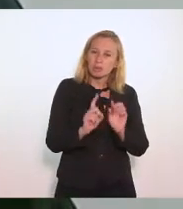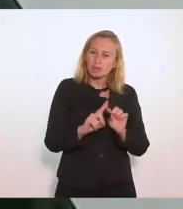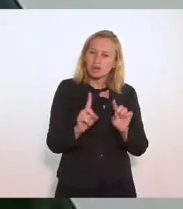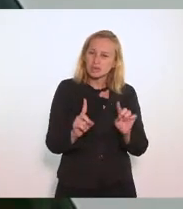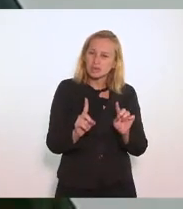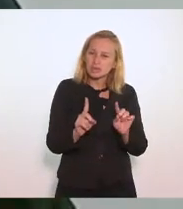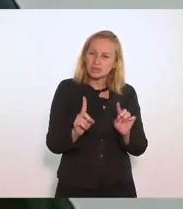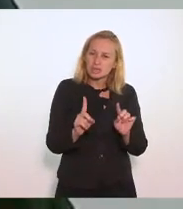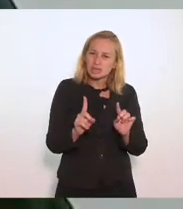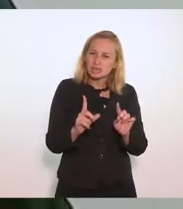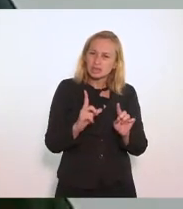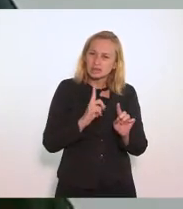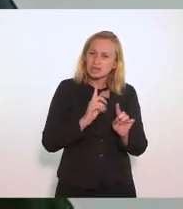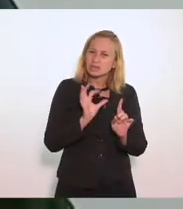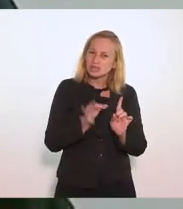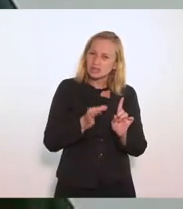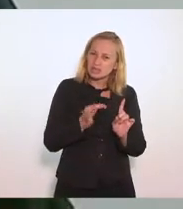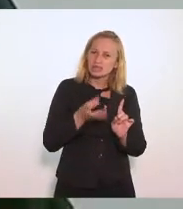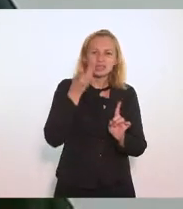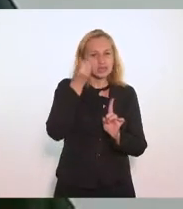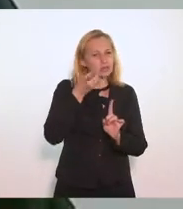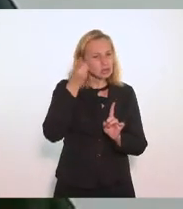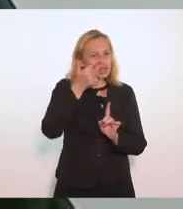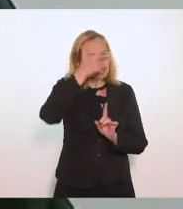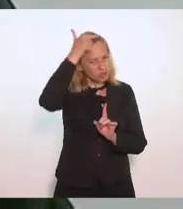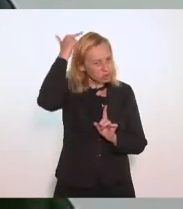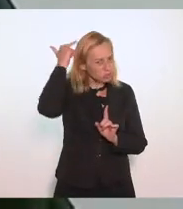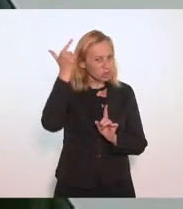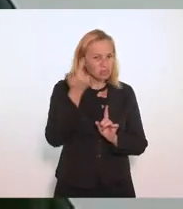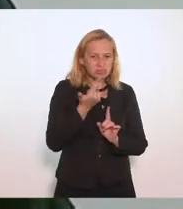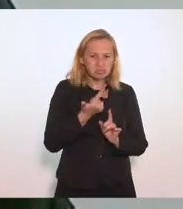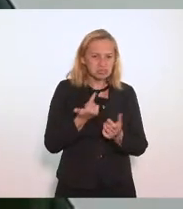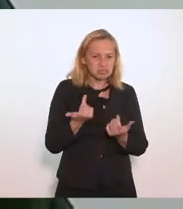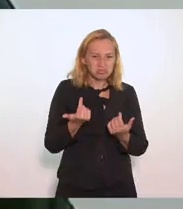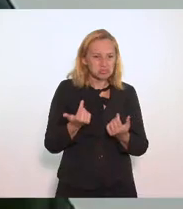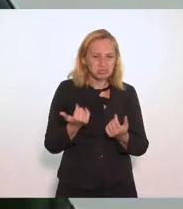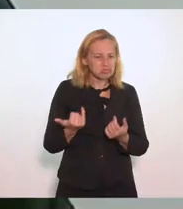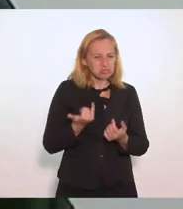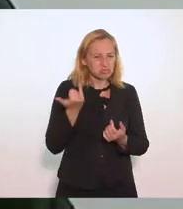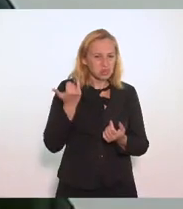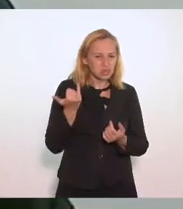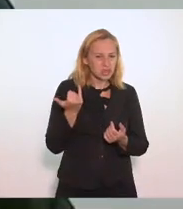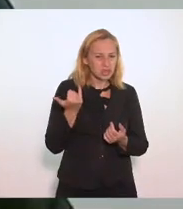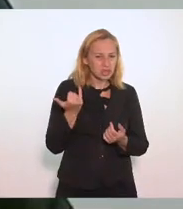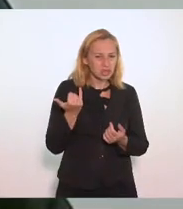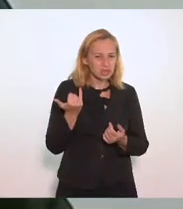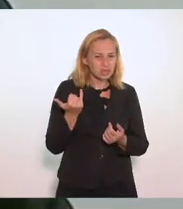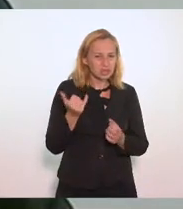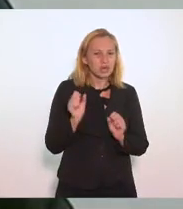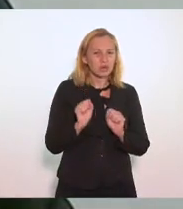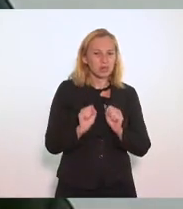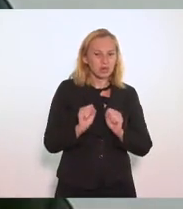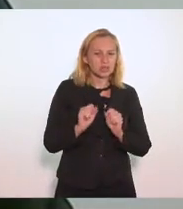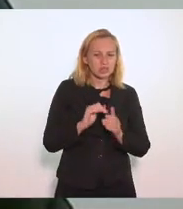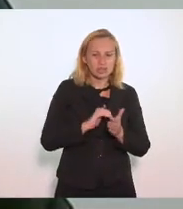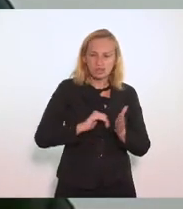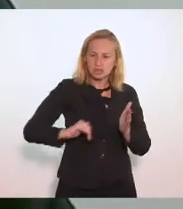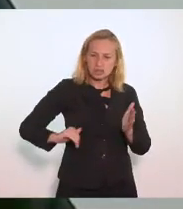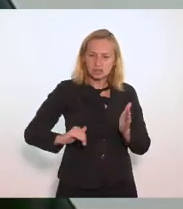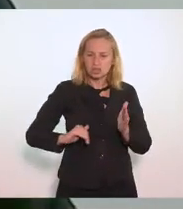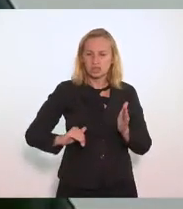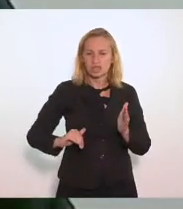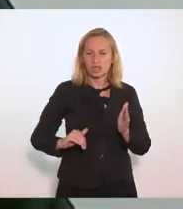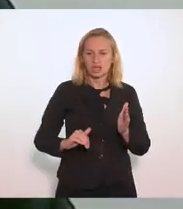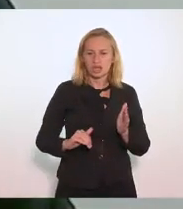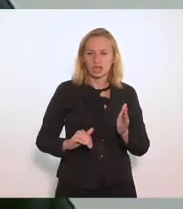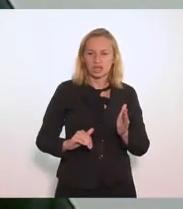Tem razão O deputado Luiz Paulo E não há necessidade Podemos fazer Um voto Revisor Aqui